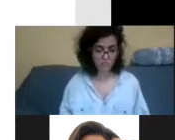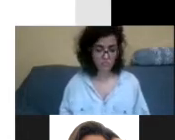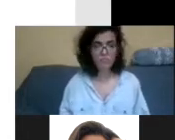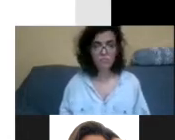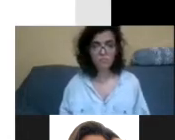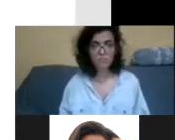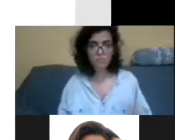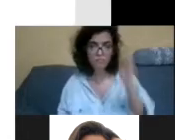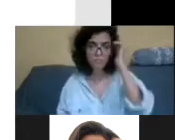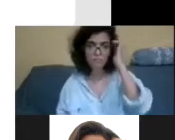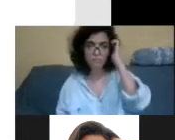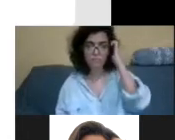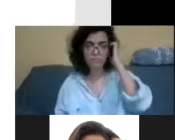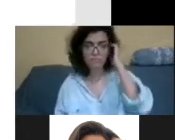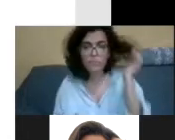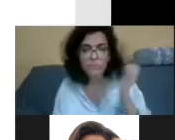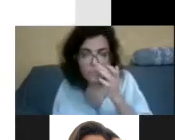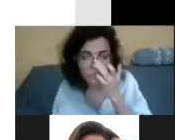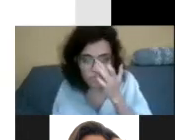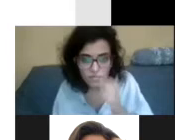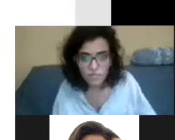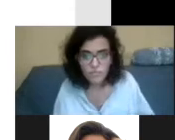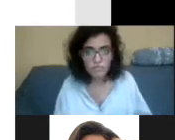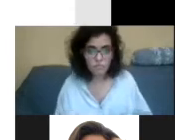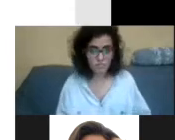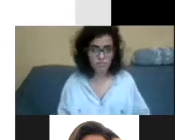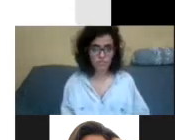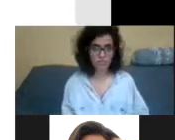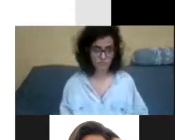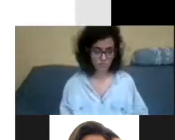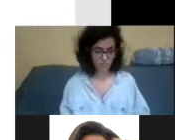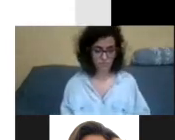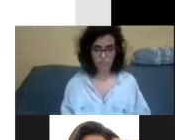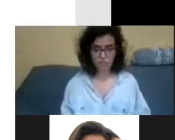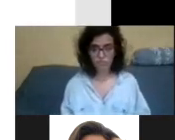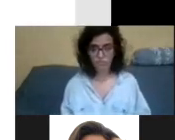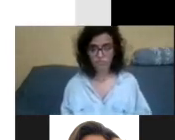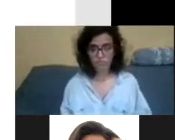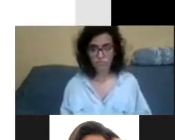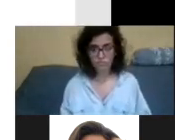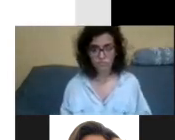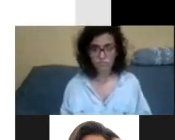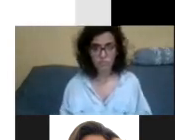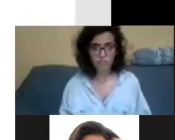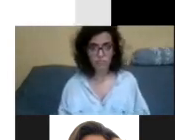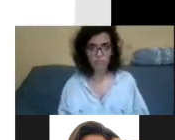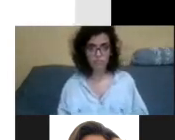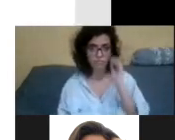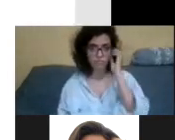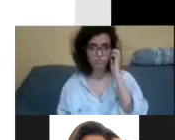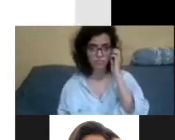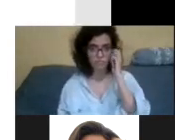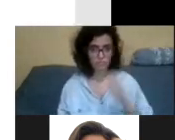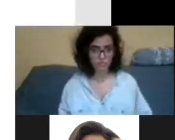É uma versão em leitura fácil. Não é o jeito que a gente está fazendo a leitura fácil. A gente está trabalhando numa LBI em leitura